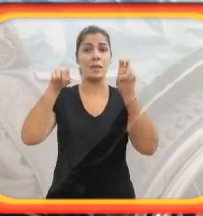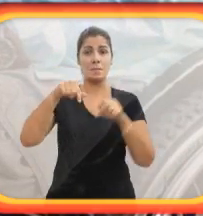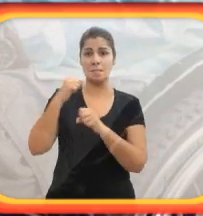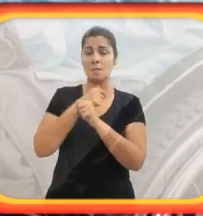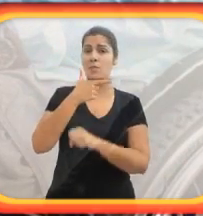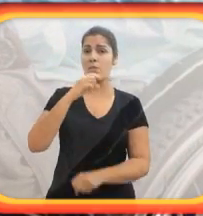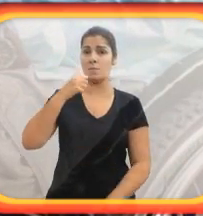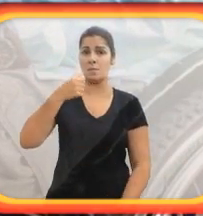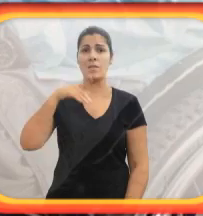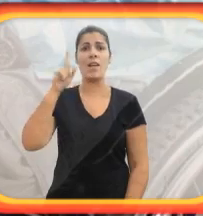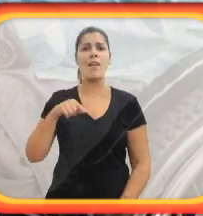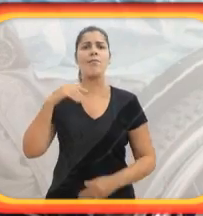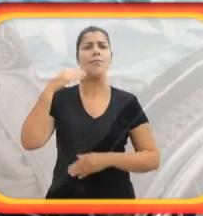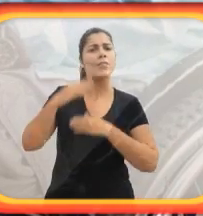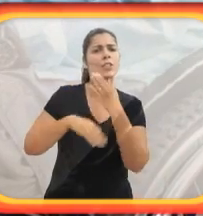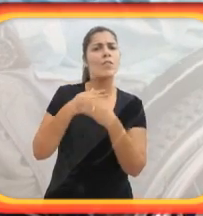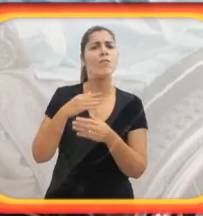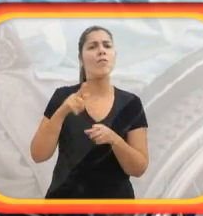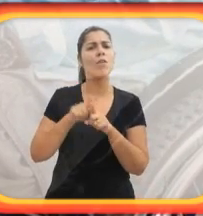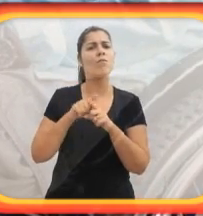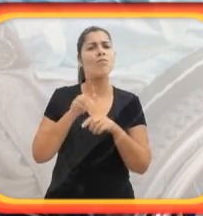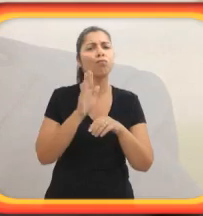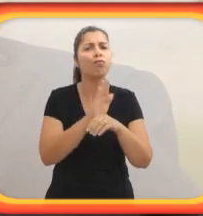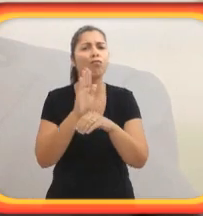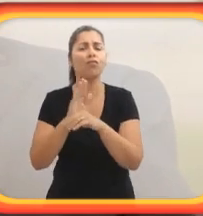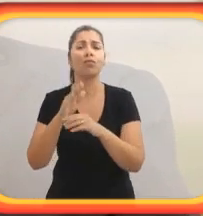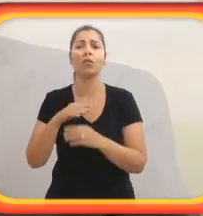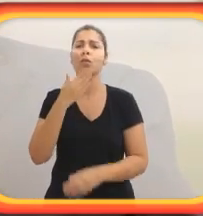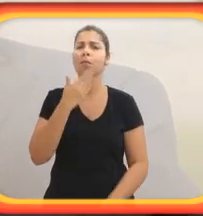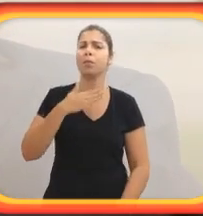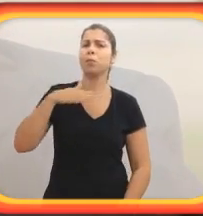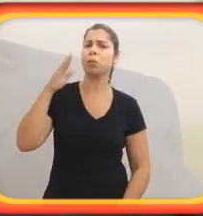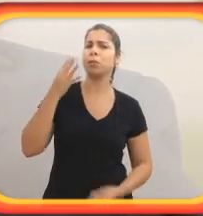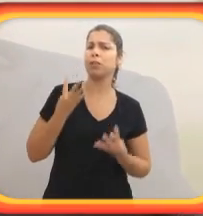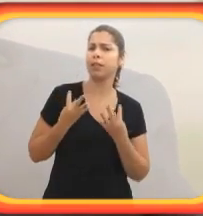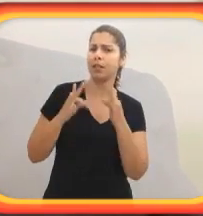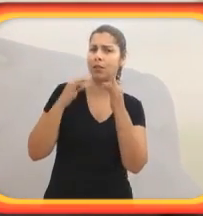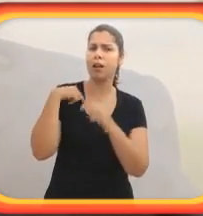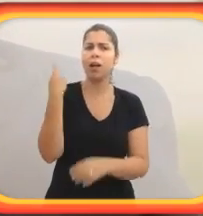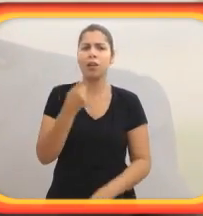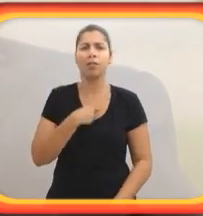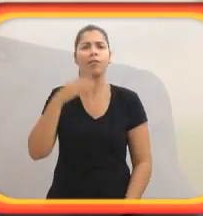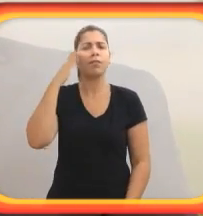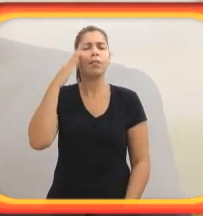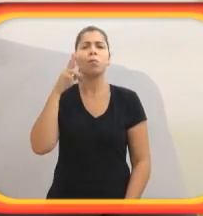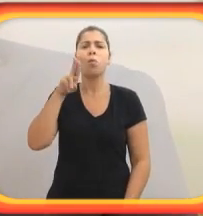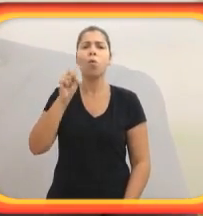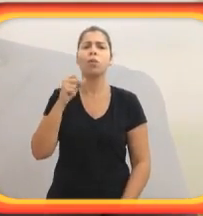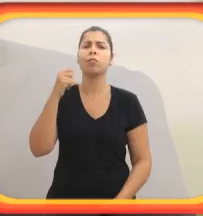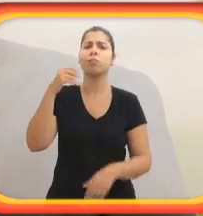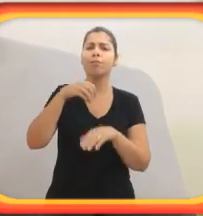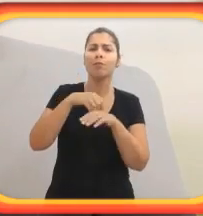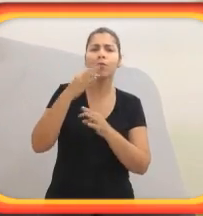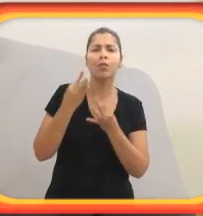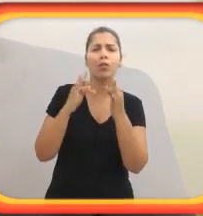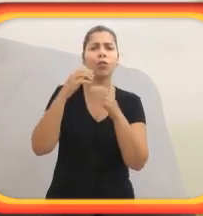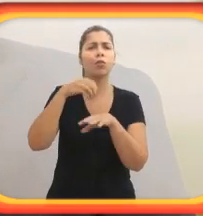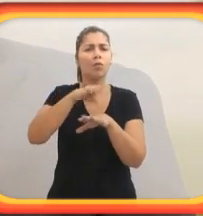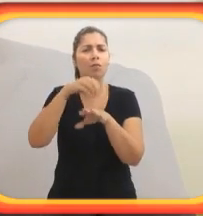desenvolvimento sustentável, a promessa da tecnologia. A gente sabe que o uso das tecnologias de informação e comunicação